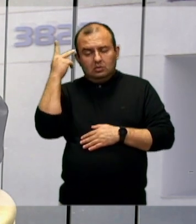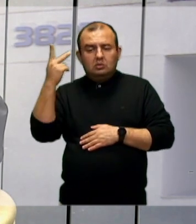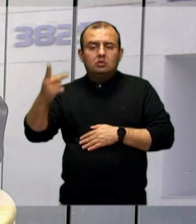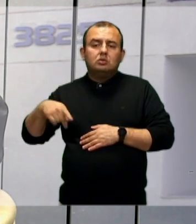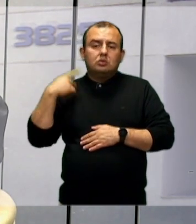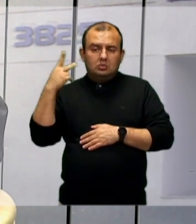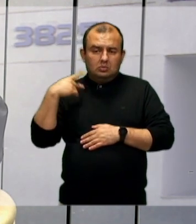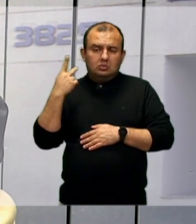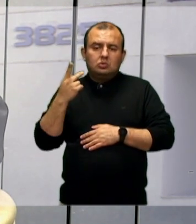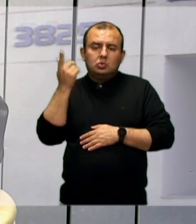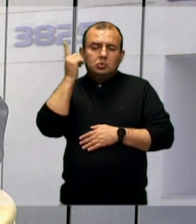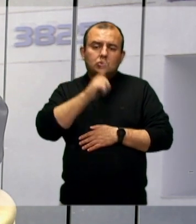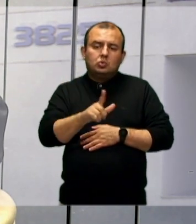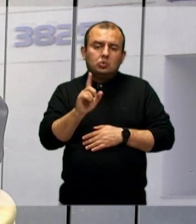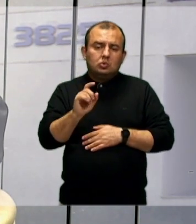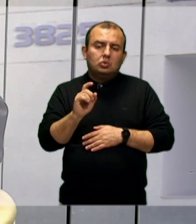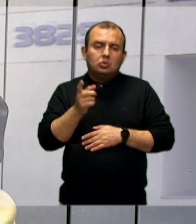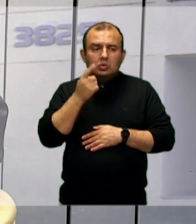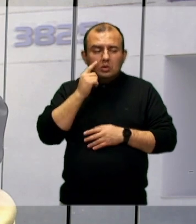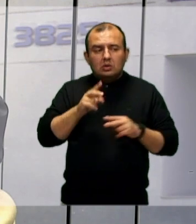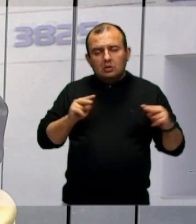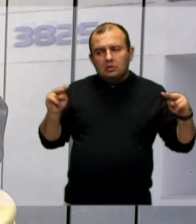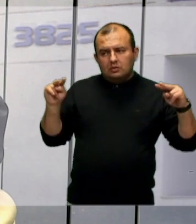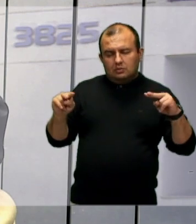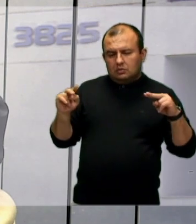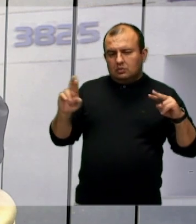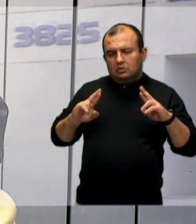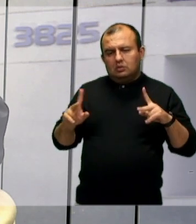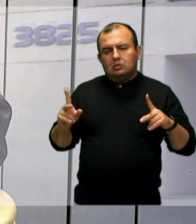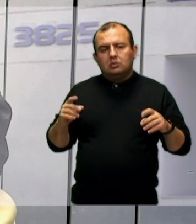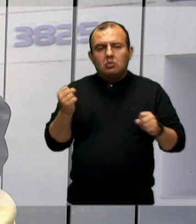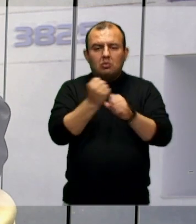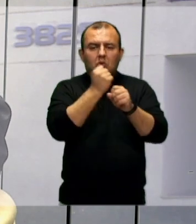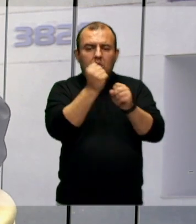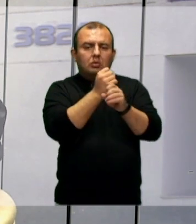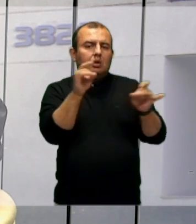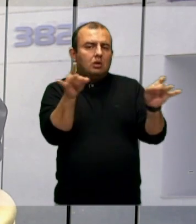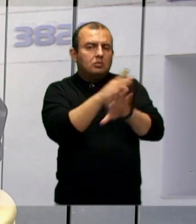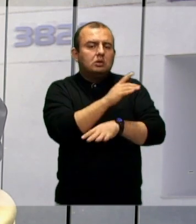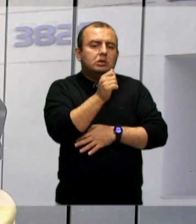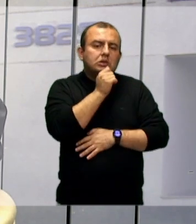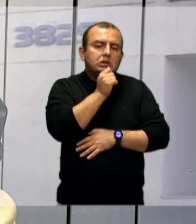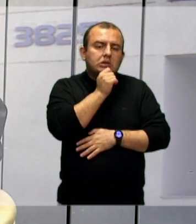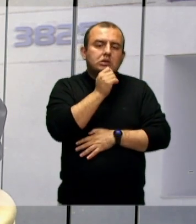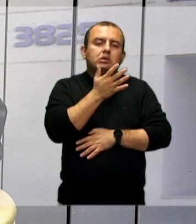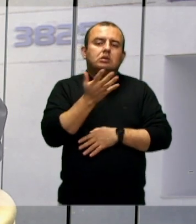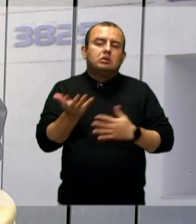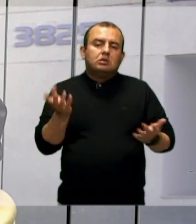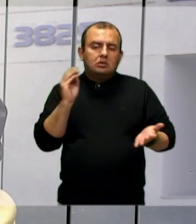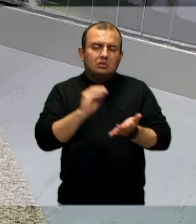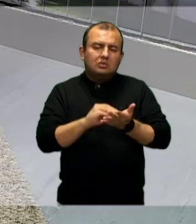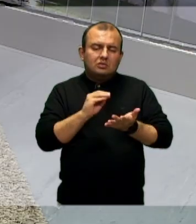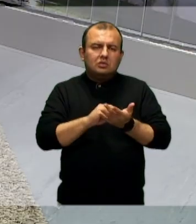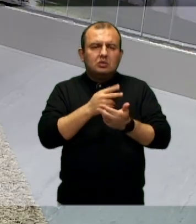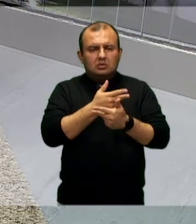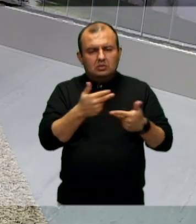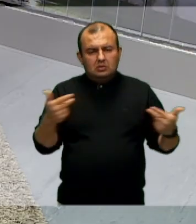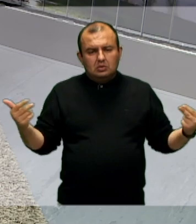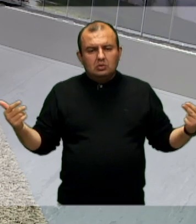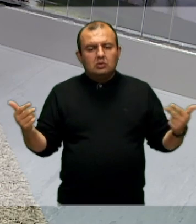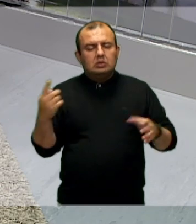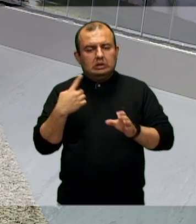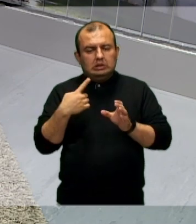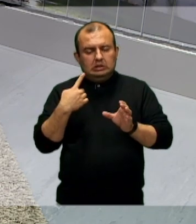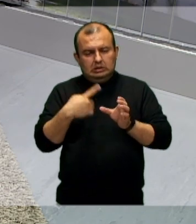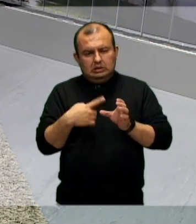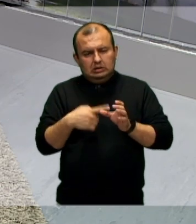políticos, às vezes não conseguem ver por esse lado, porque tem às vezes uma obra inacabada, tem que fazer, aí fica faltando muitas coisas dentro da cidade, onde eu